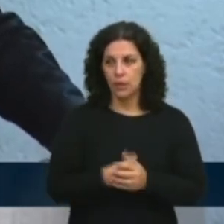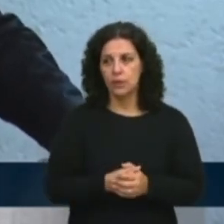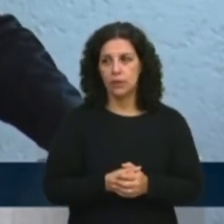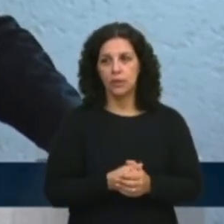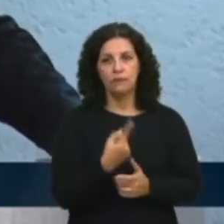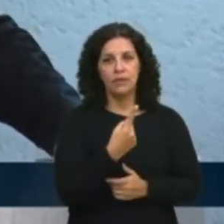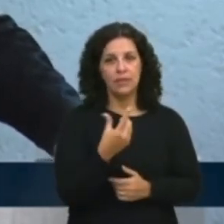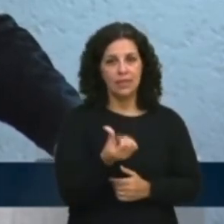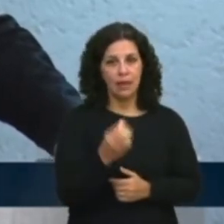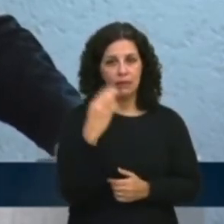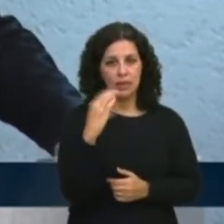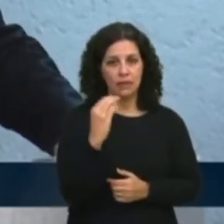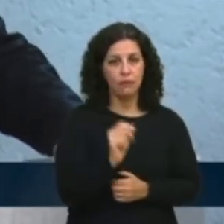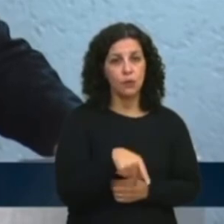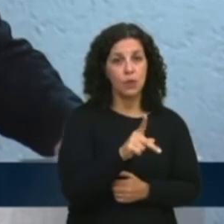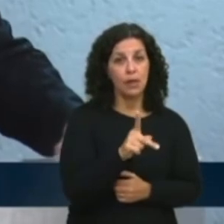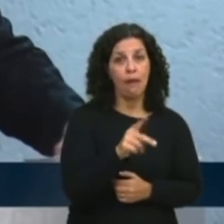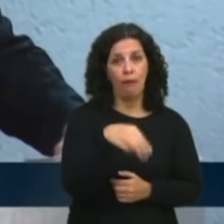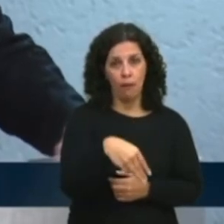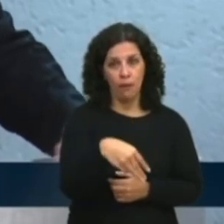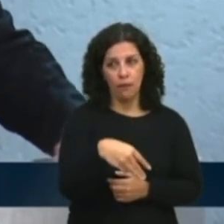está 26 centavos por quilômetro,